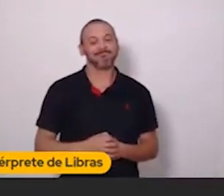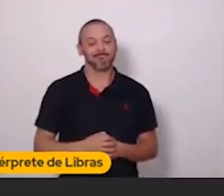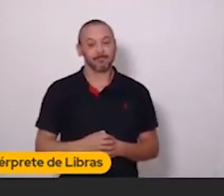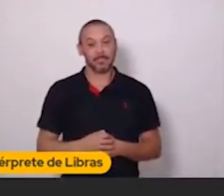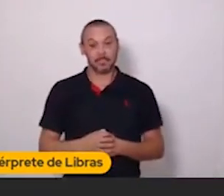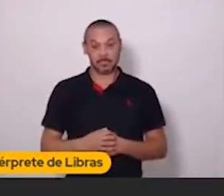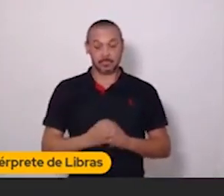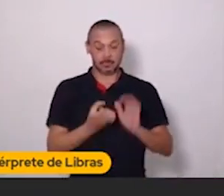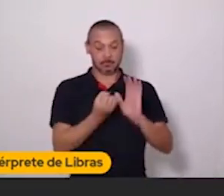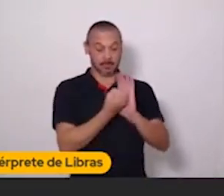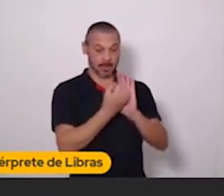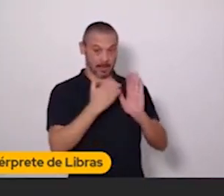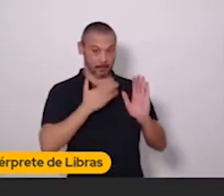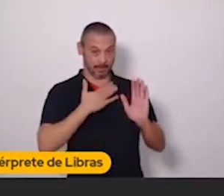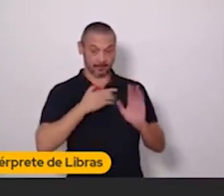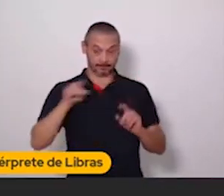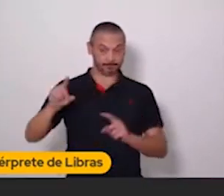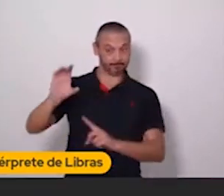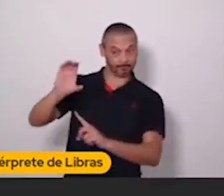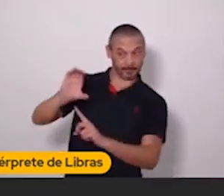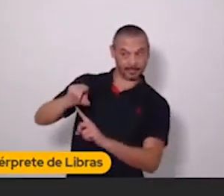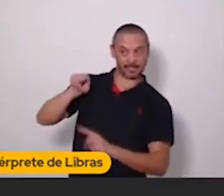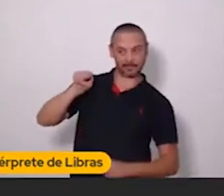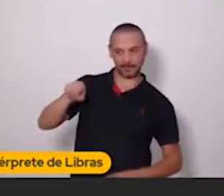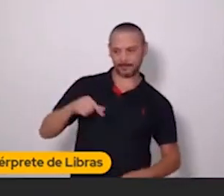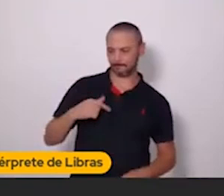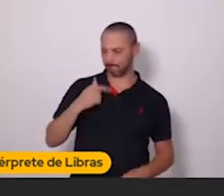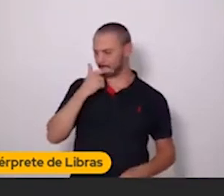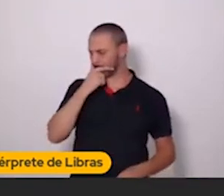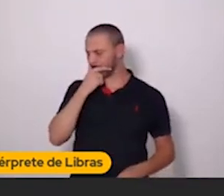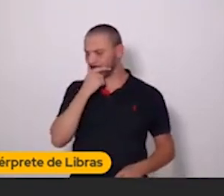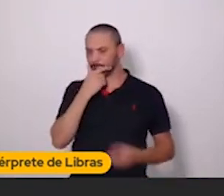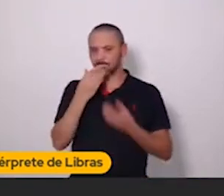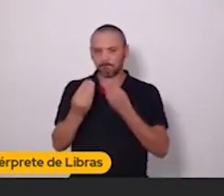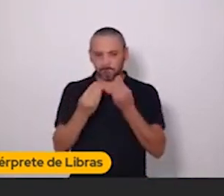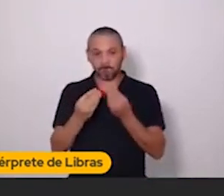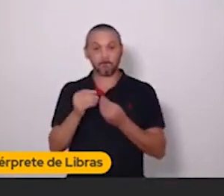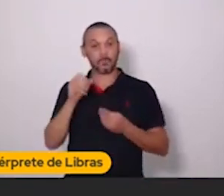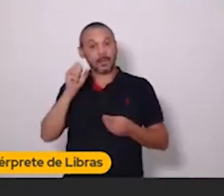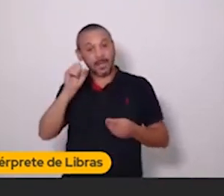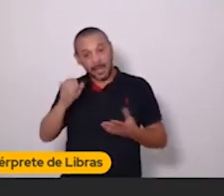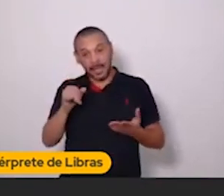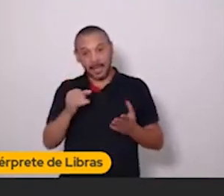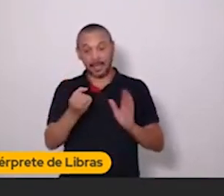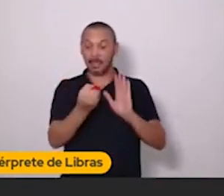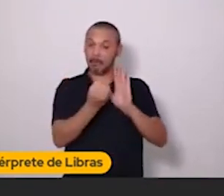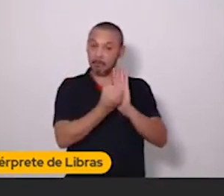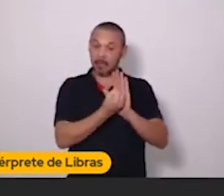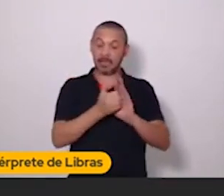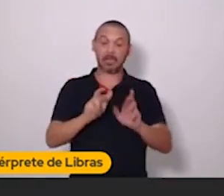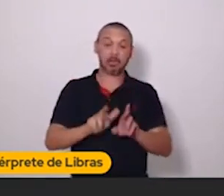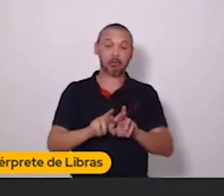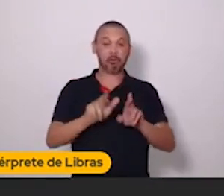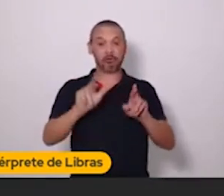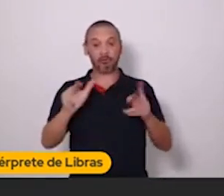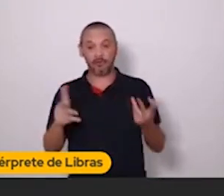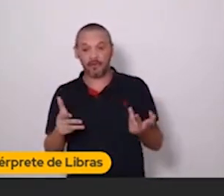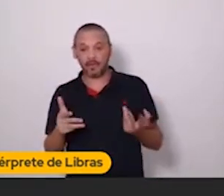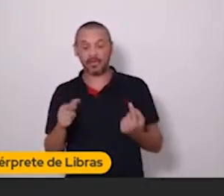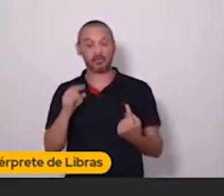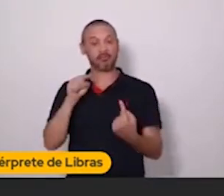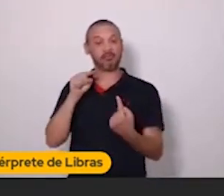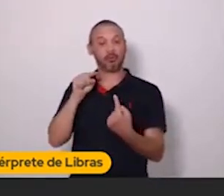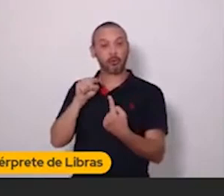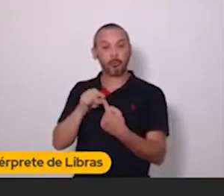marca Ilustrale. Se eu considero a Ilustrale uma marca diferentona. Se eu considero a Ilustrale uma marca